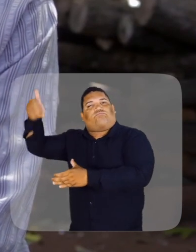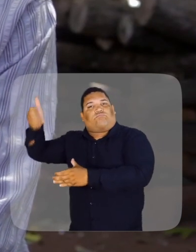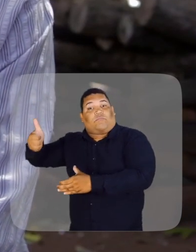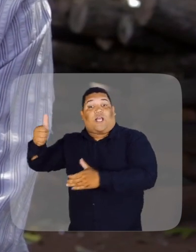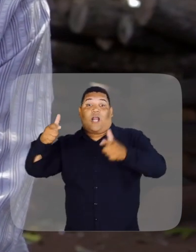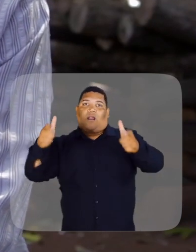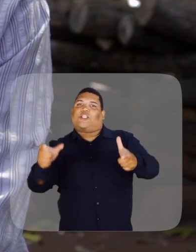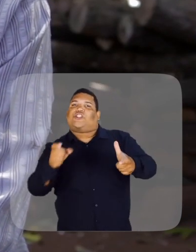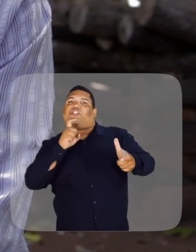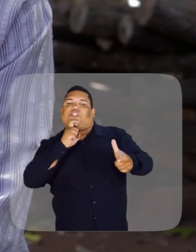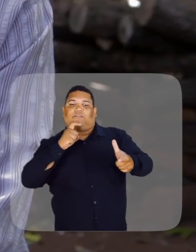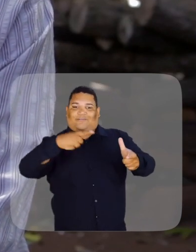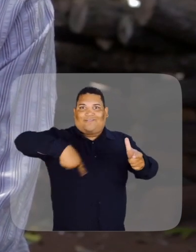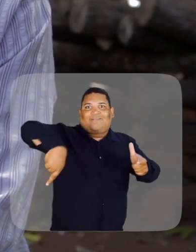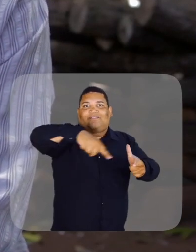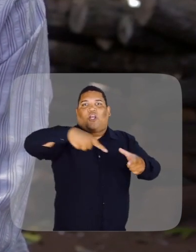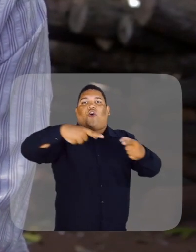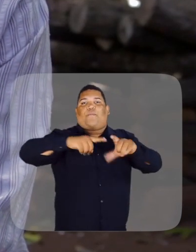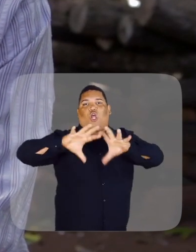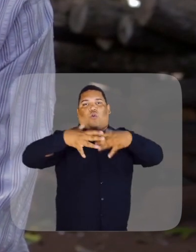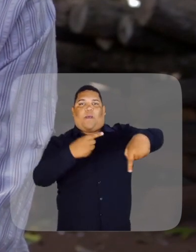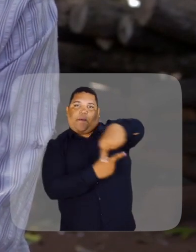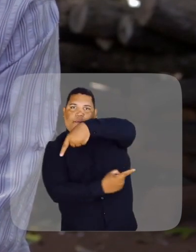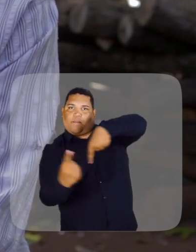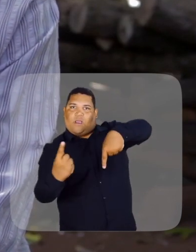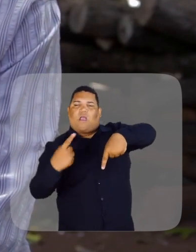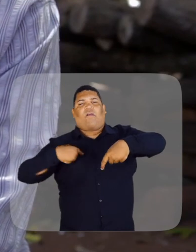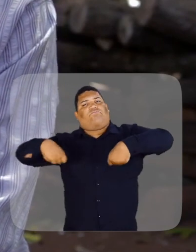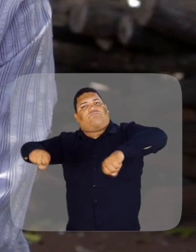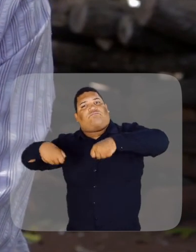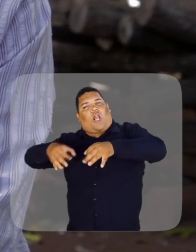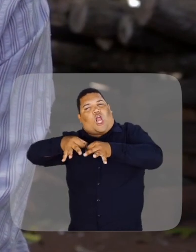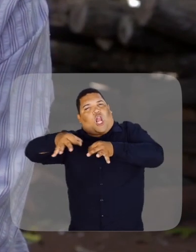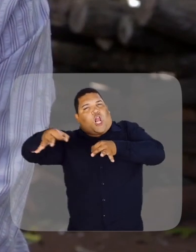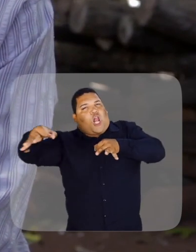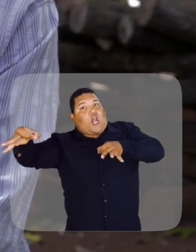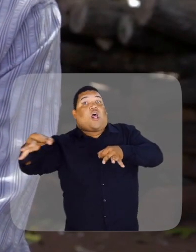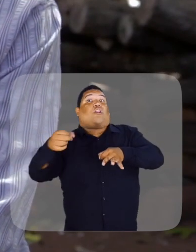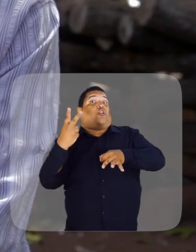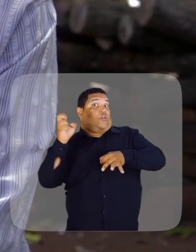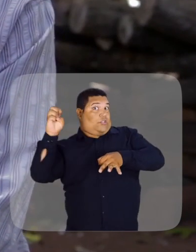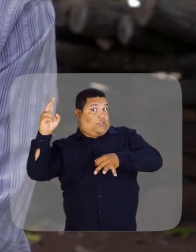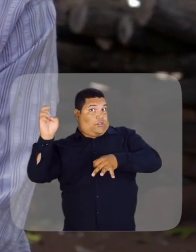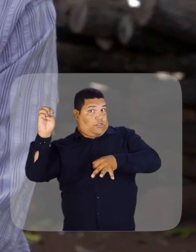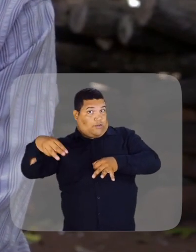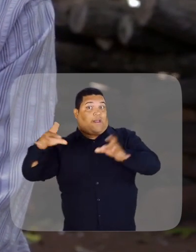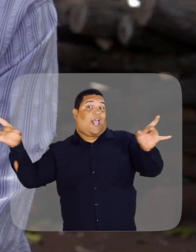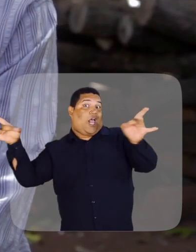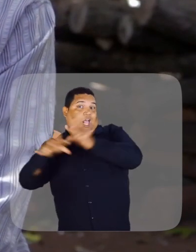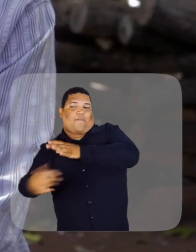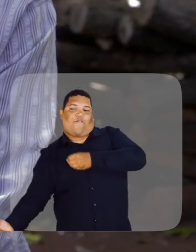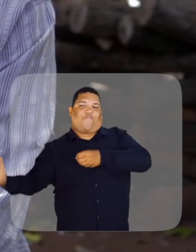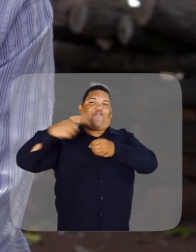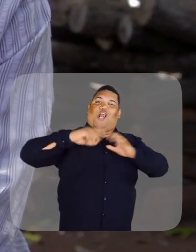O nosso tanque aqui de esfriamento é um tanque comunitário. Eu tenho que me locomover na motinha 2 quilômetros, vou lá, levo o